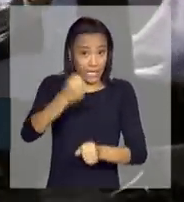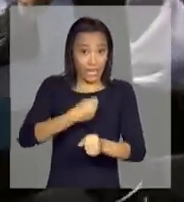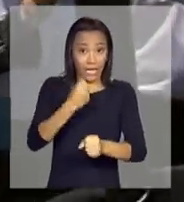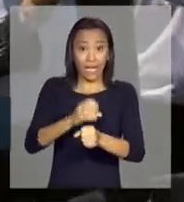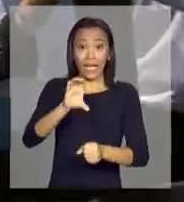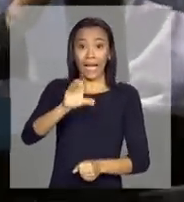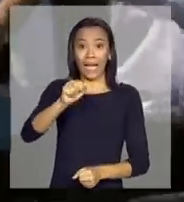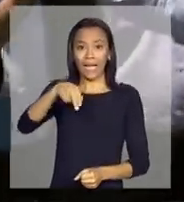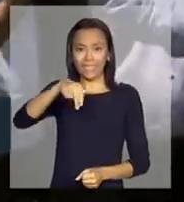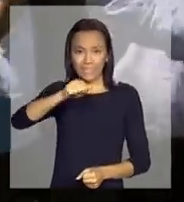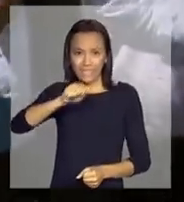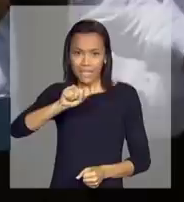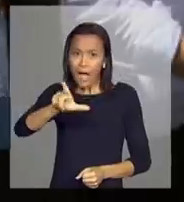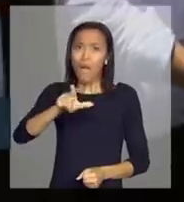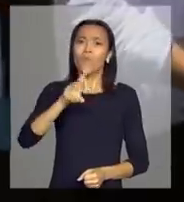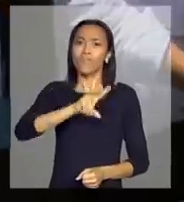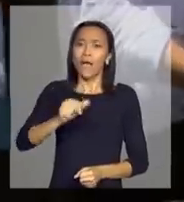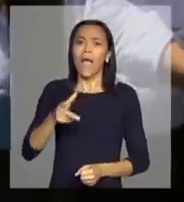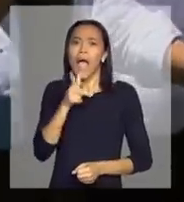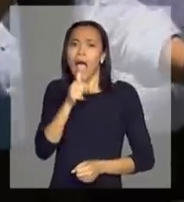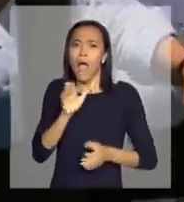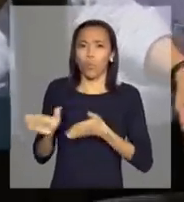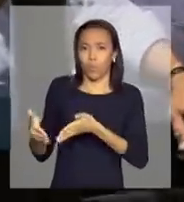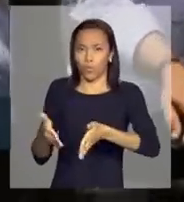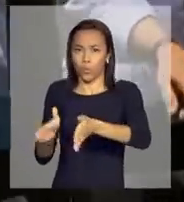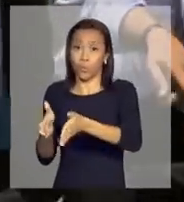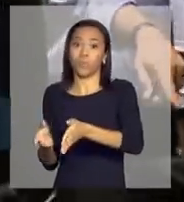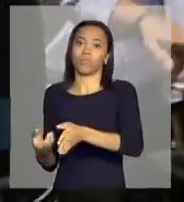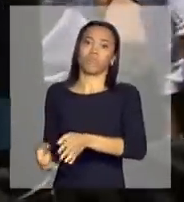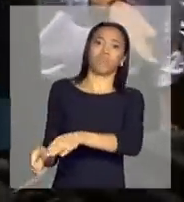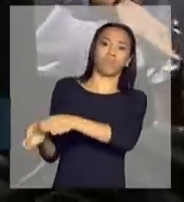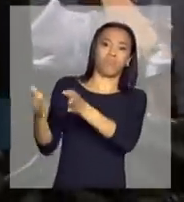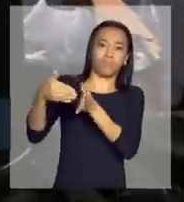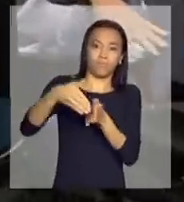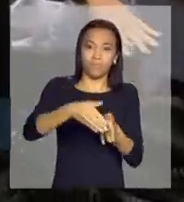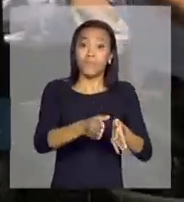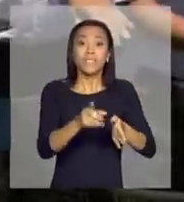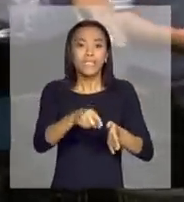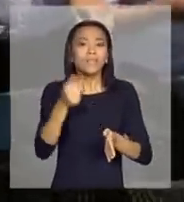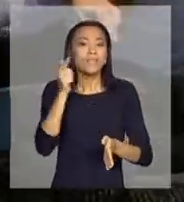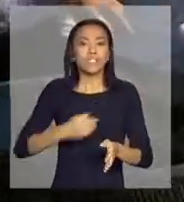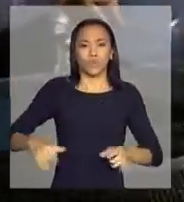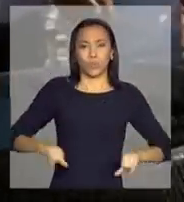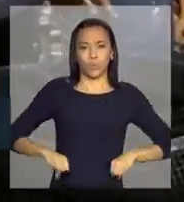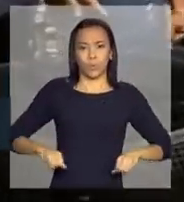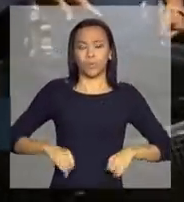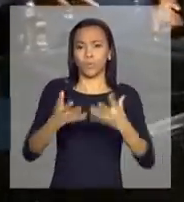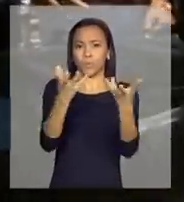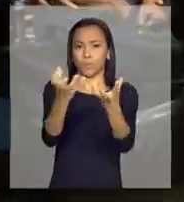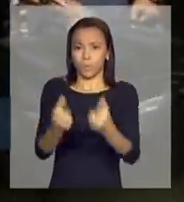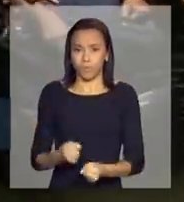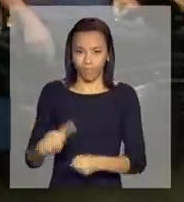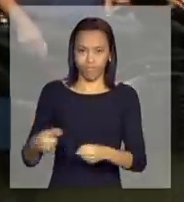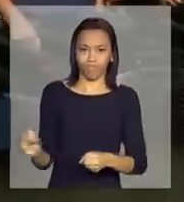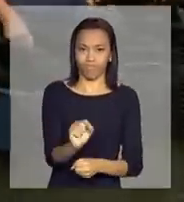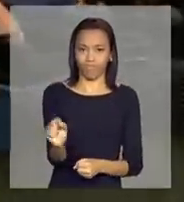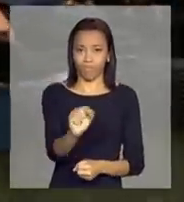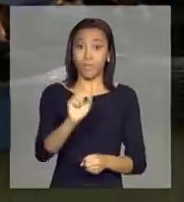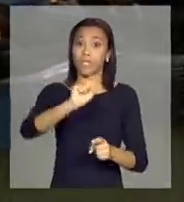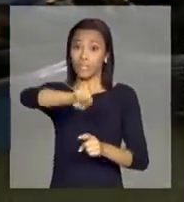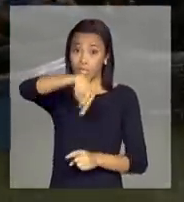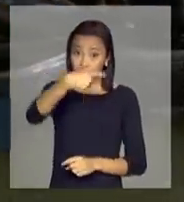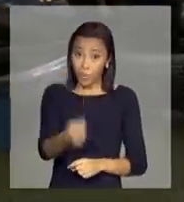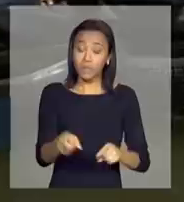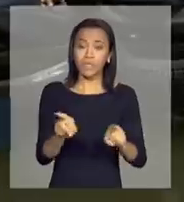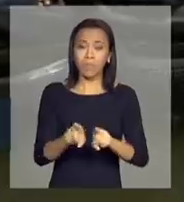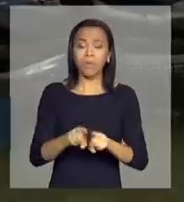concreto que começou a levar a água do Rio São Francisco a municípios atingidos pela seca. E logo mais